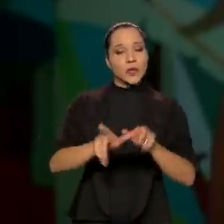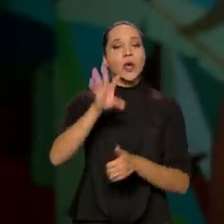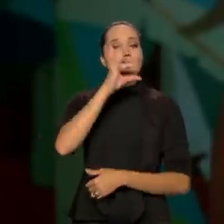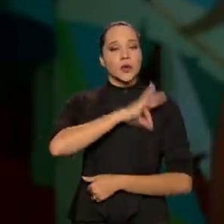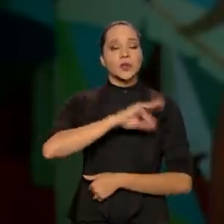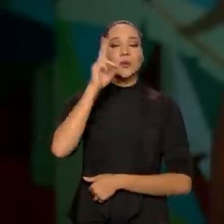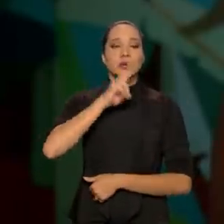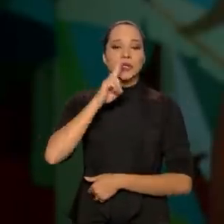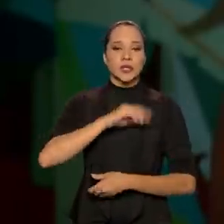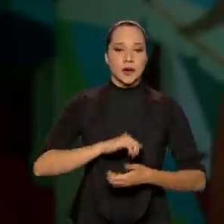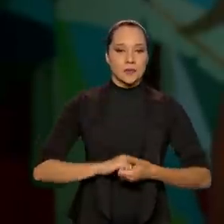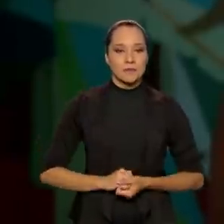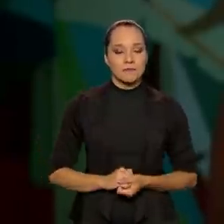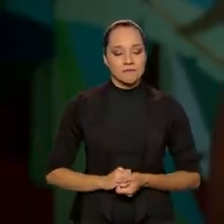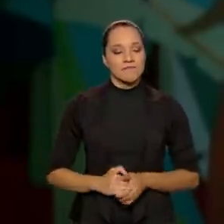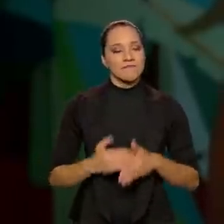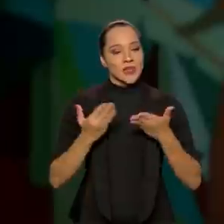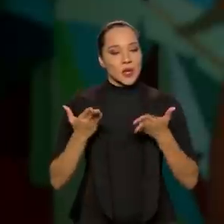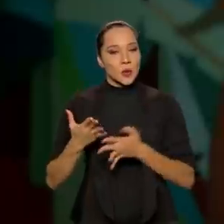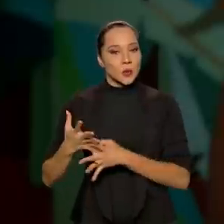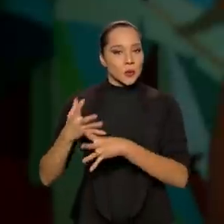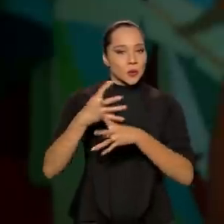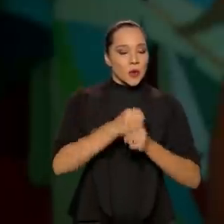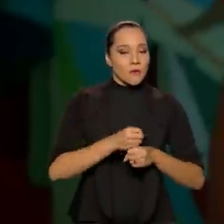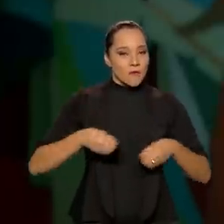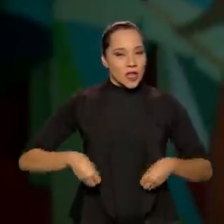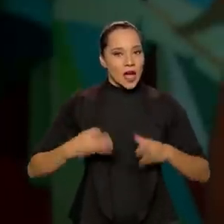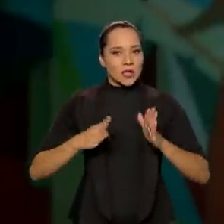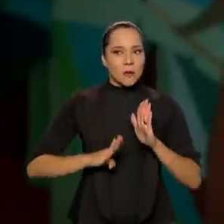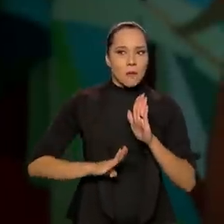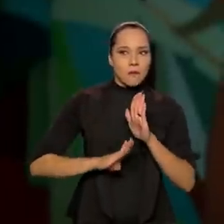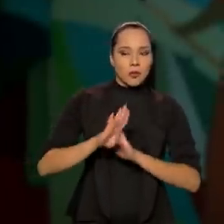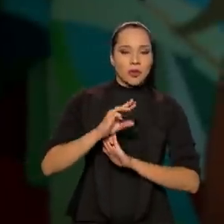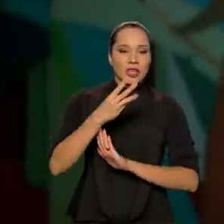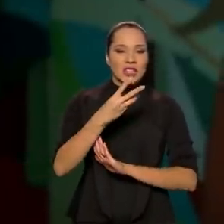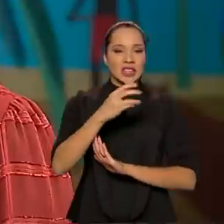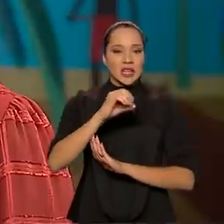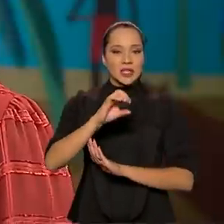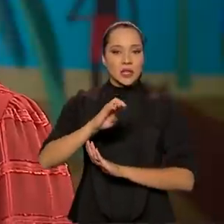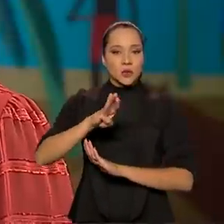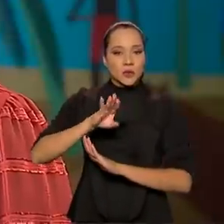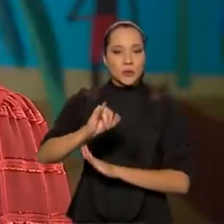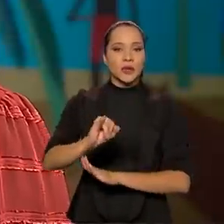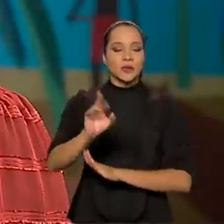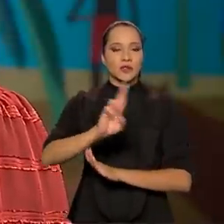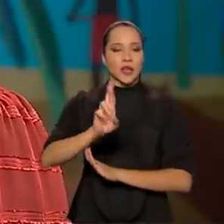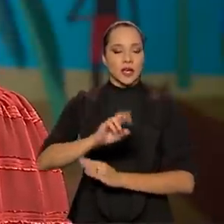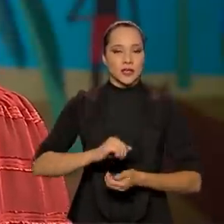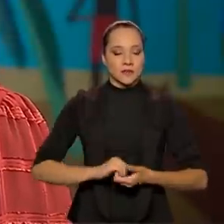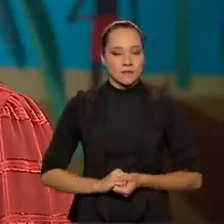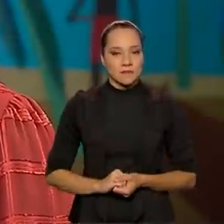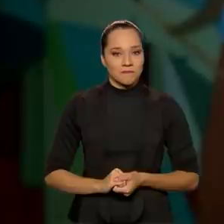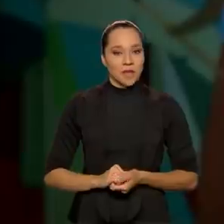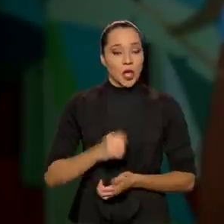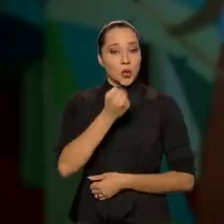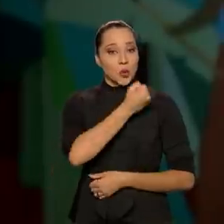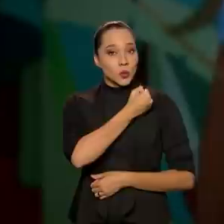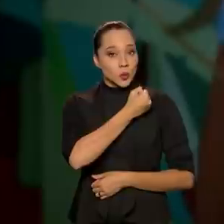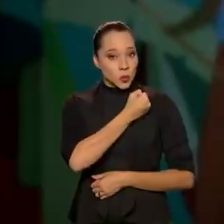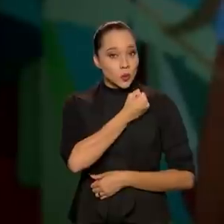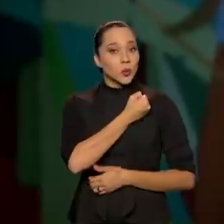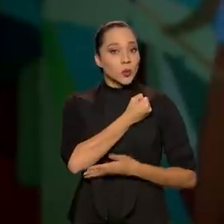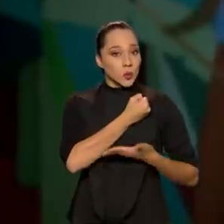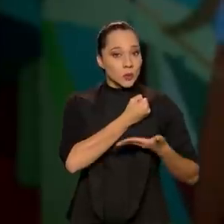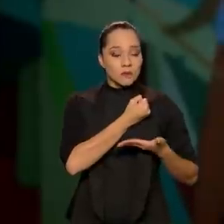auxílio emergencial. E o montante gasto ultrapassou a casa 300 bilhões de reais. E um número bastante,